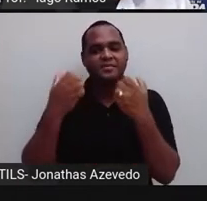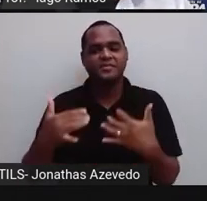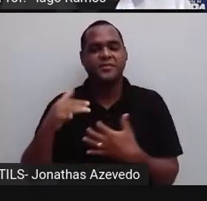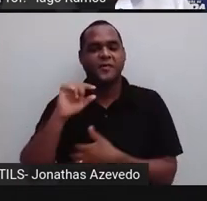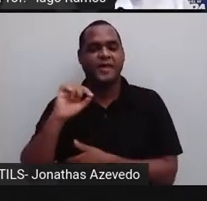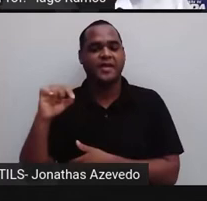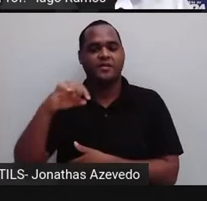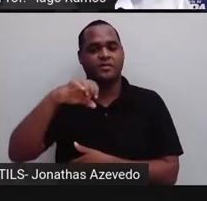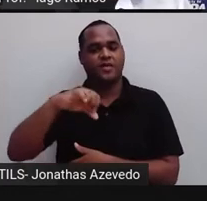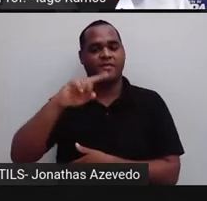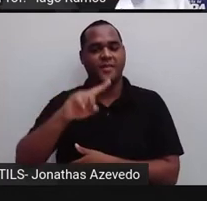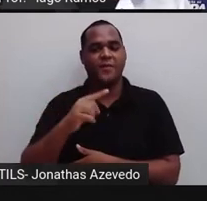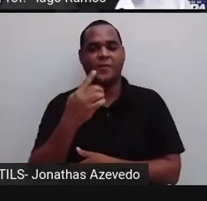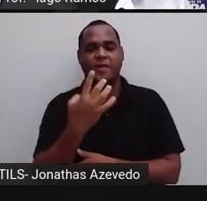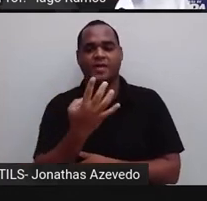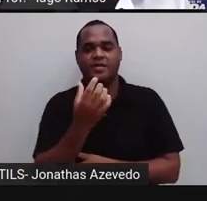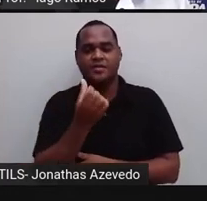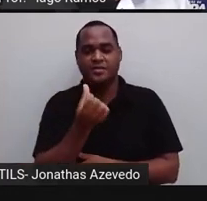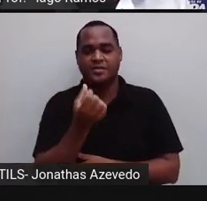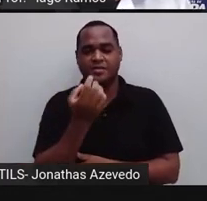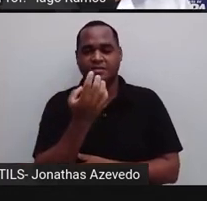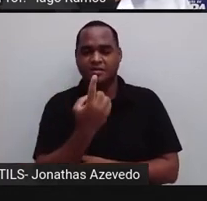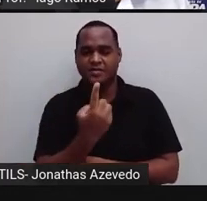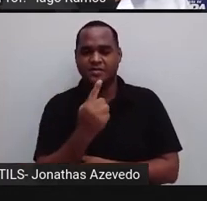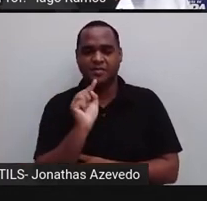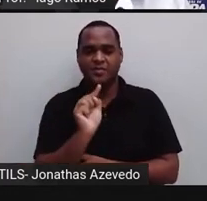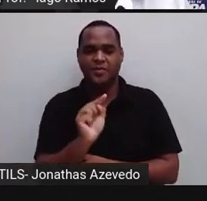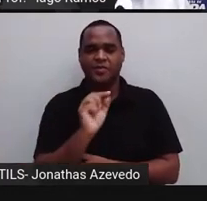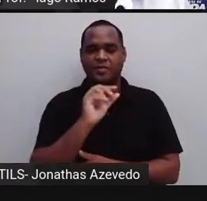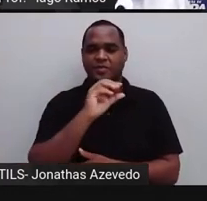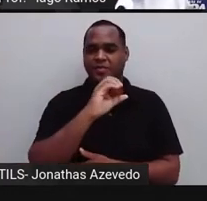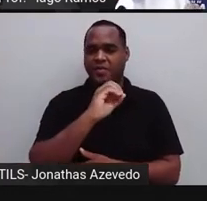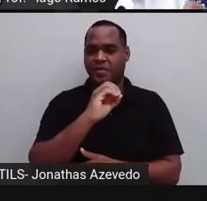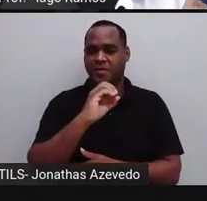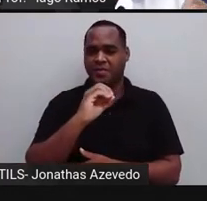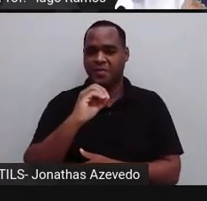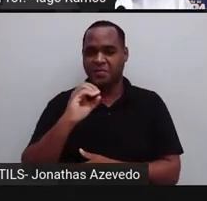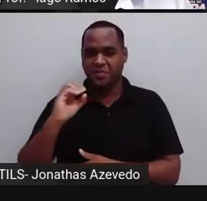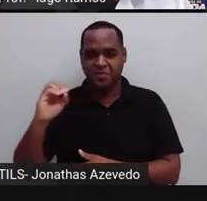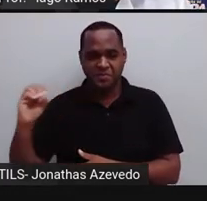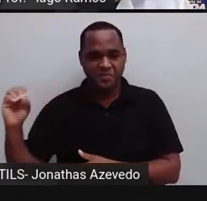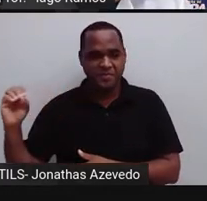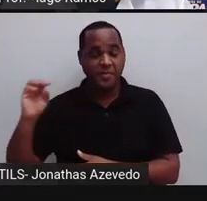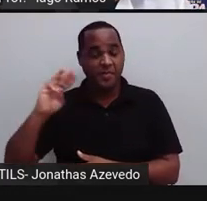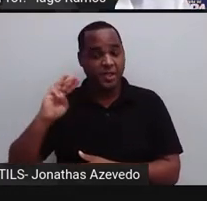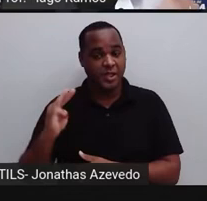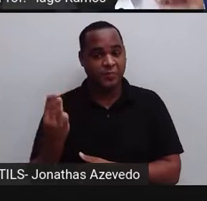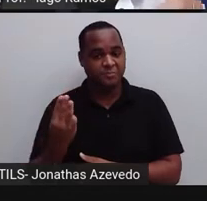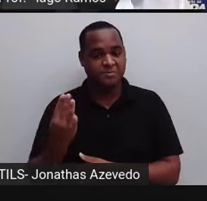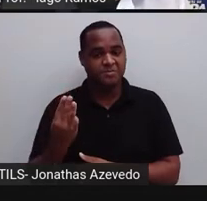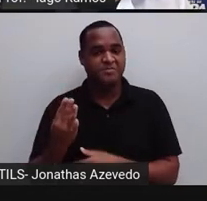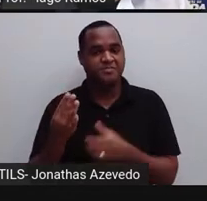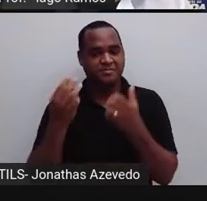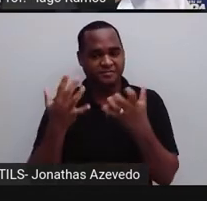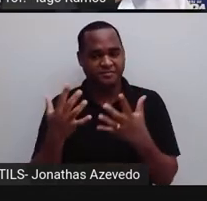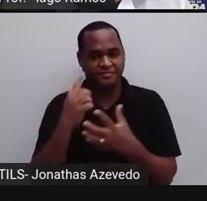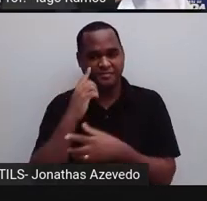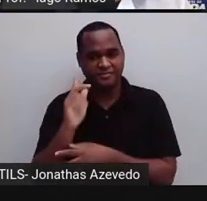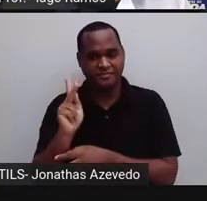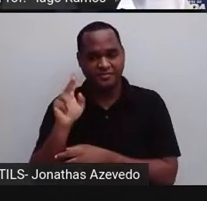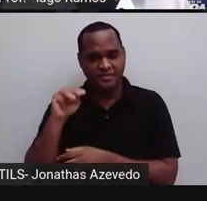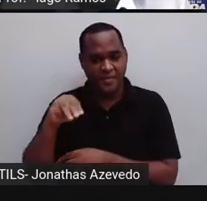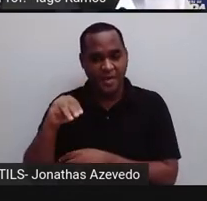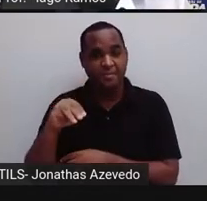bilhões e 461 milhões de quilômetros.